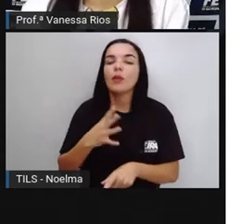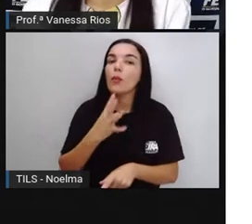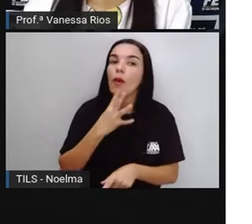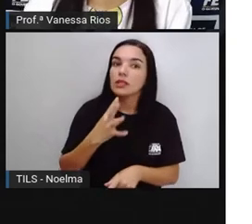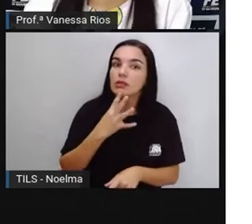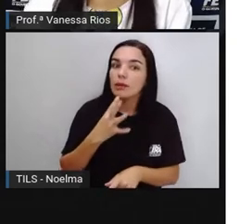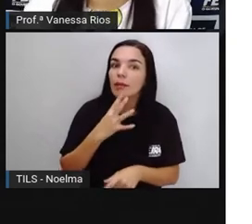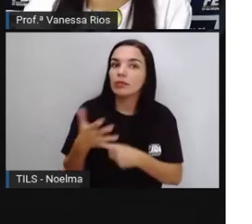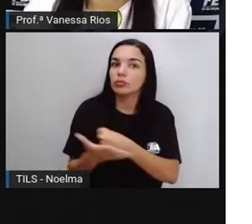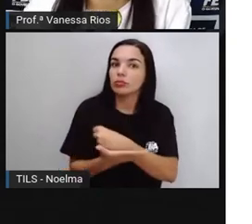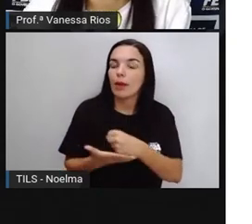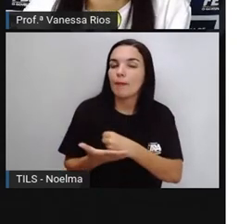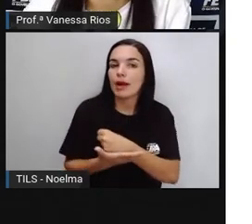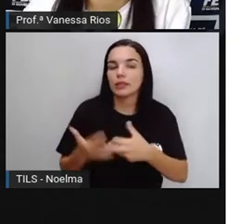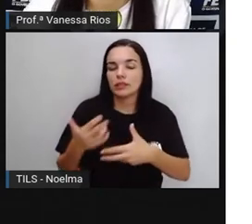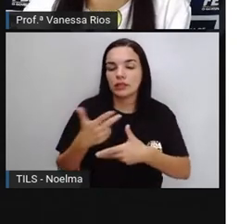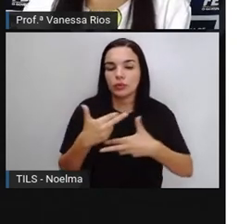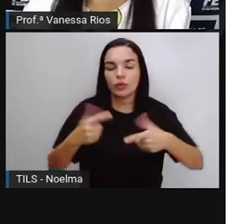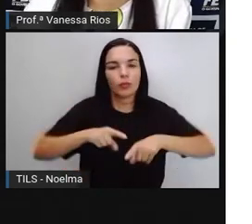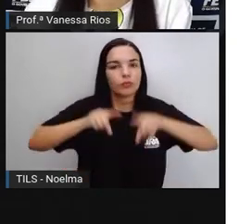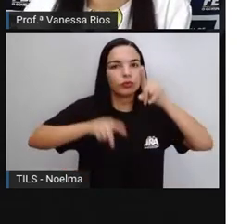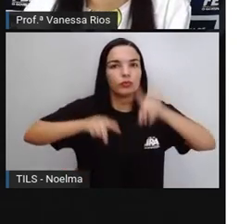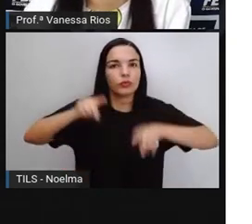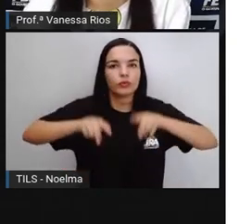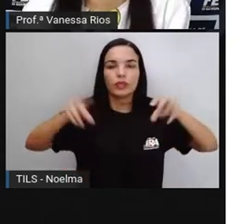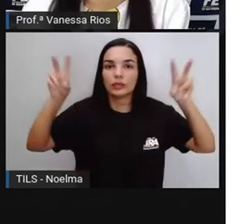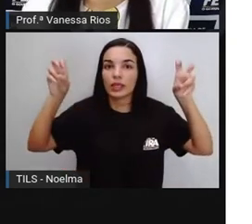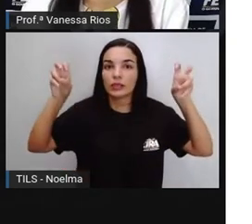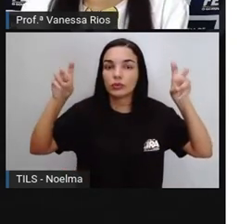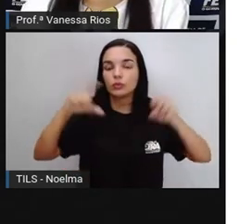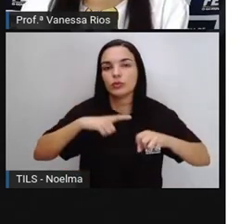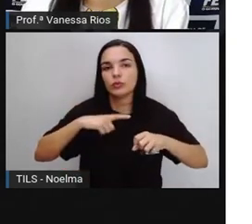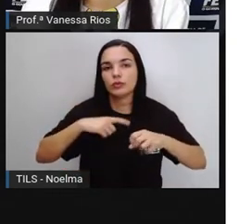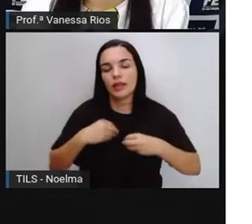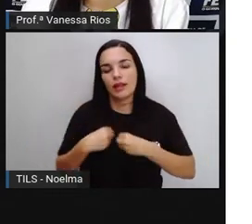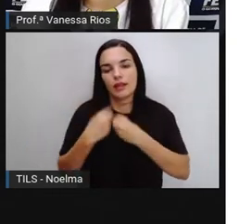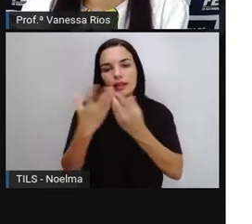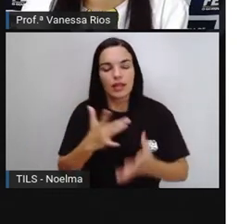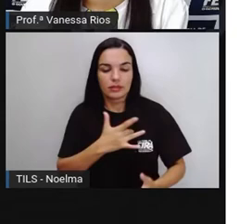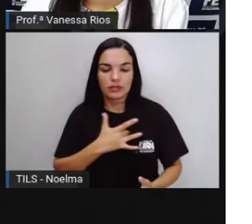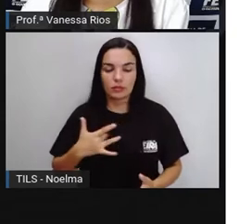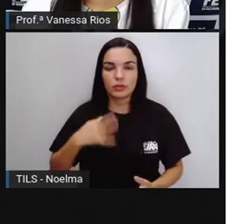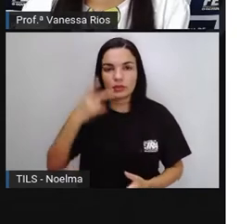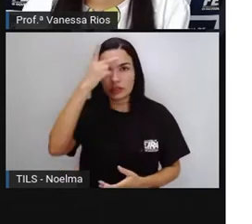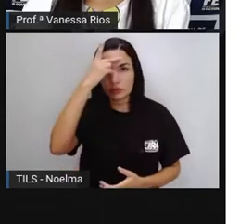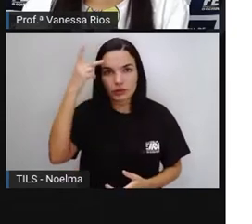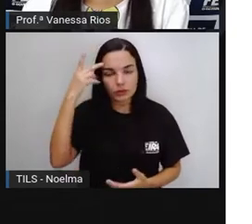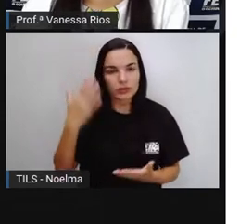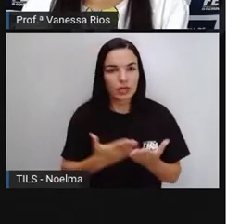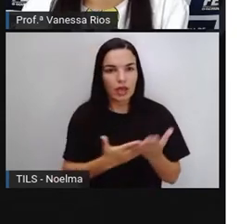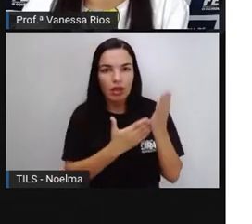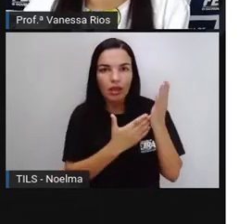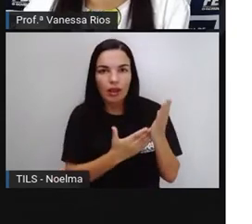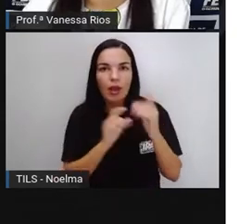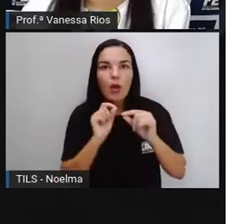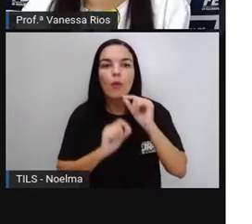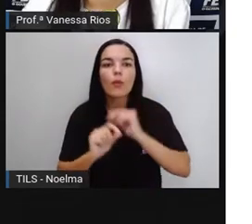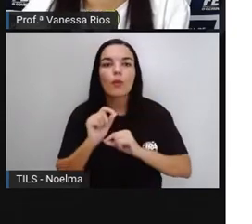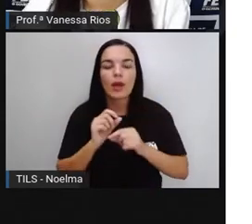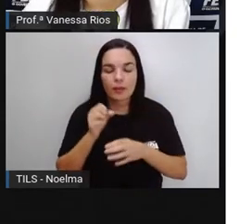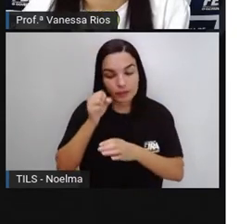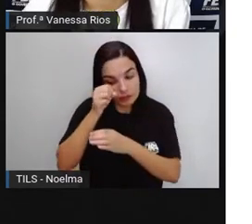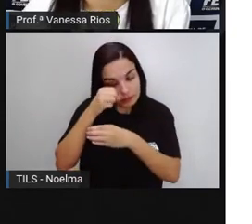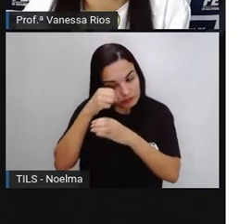sobre diversos assuntos aí que fazem parte da promoção de saúde das pessoas. Esse aparelho aí é o